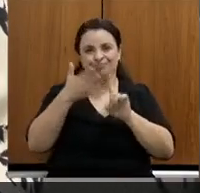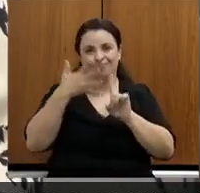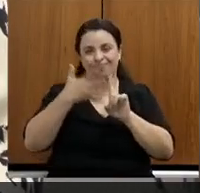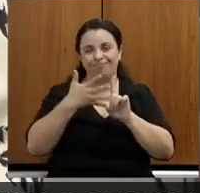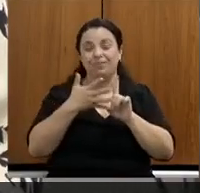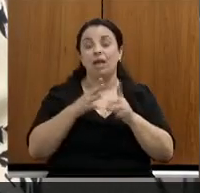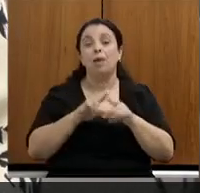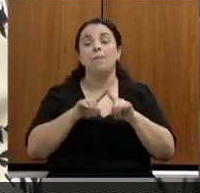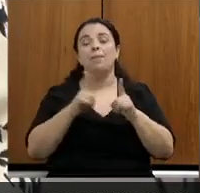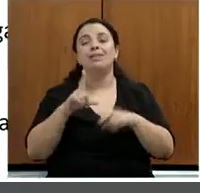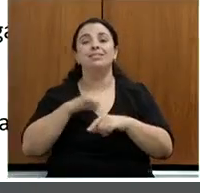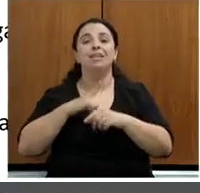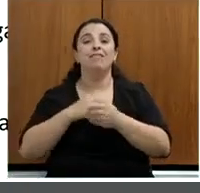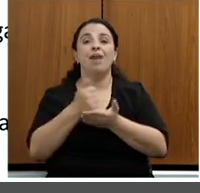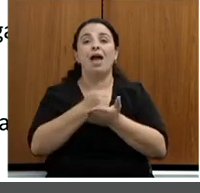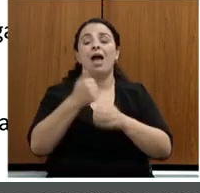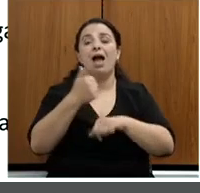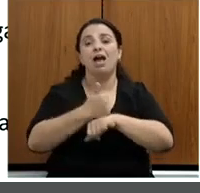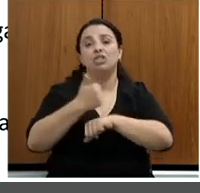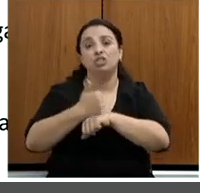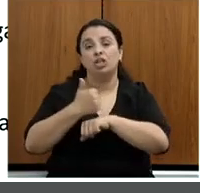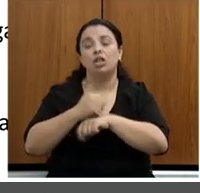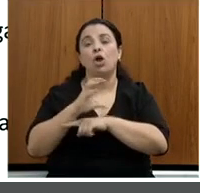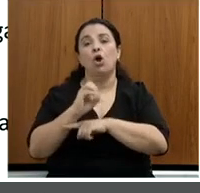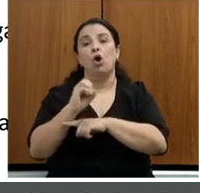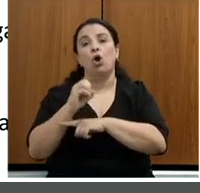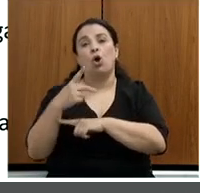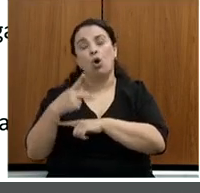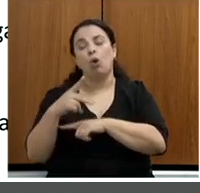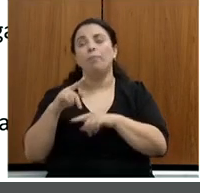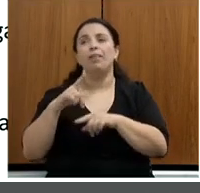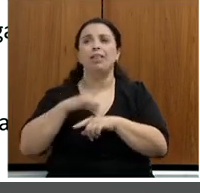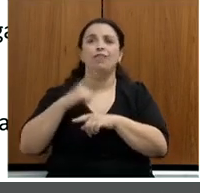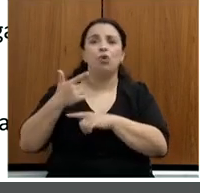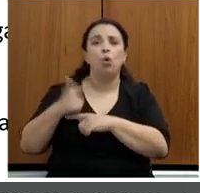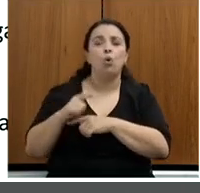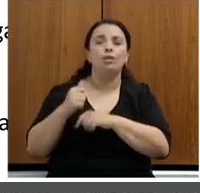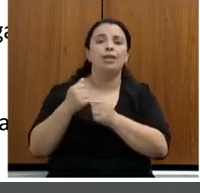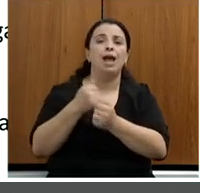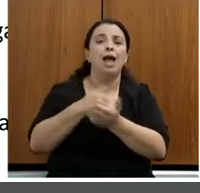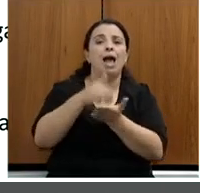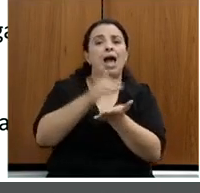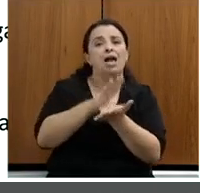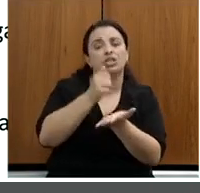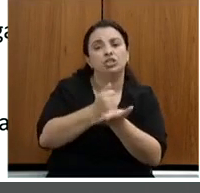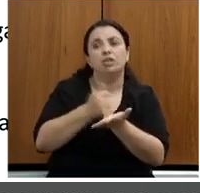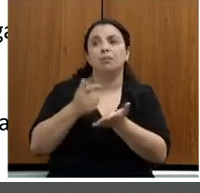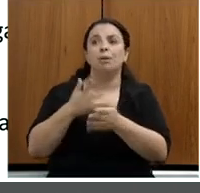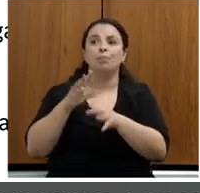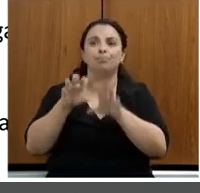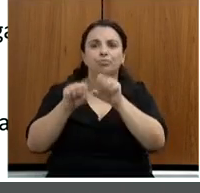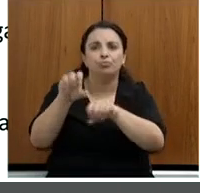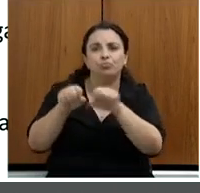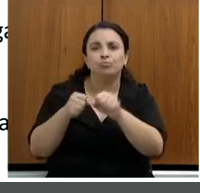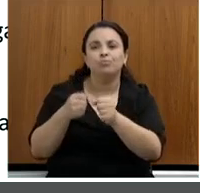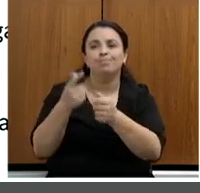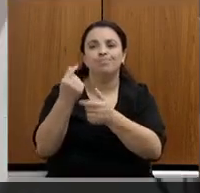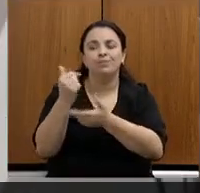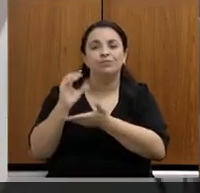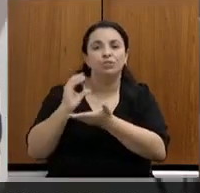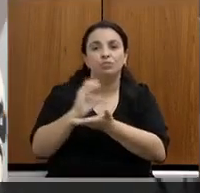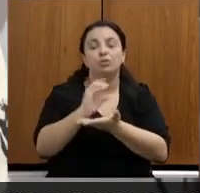de negócios para buscar investimentos sustentáveis para o Estado de Minas Gerais. Por favor.